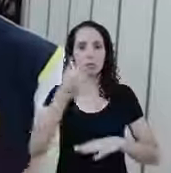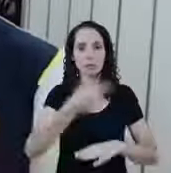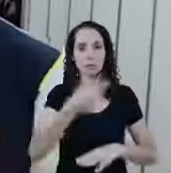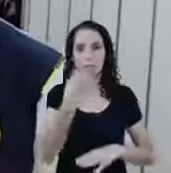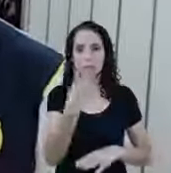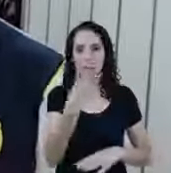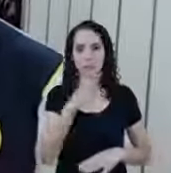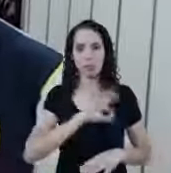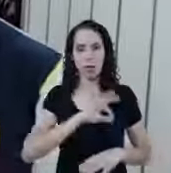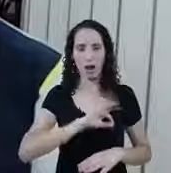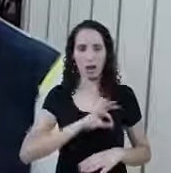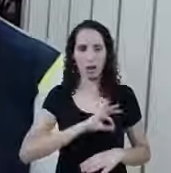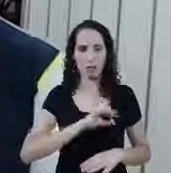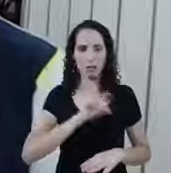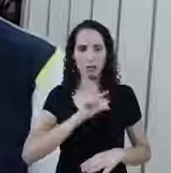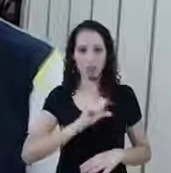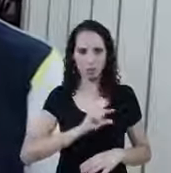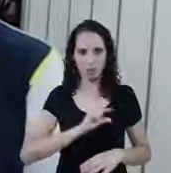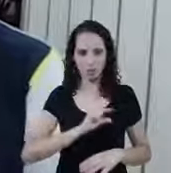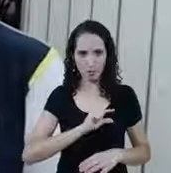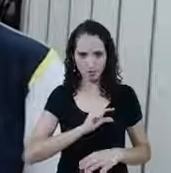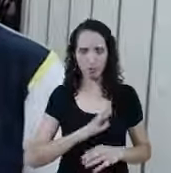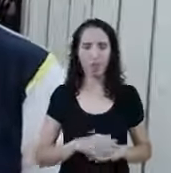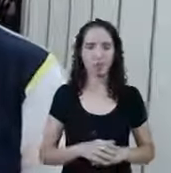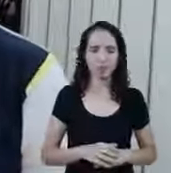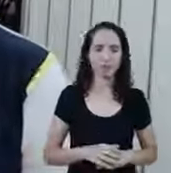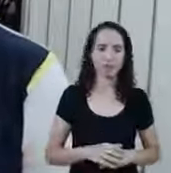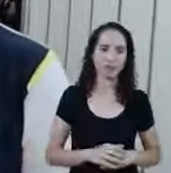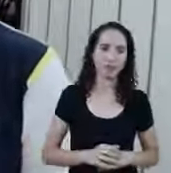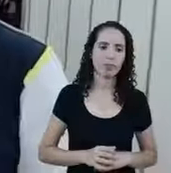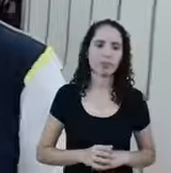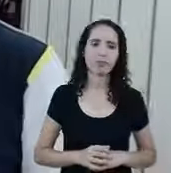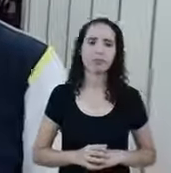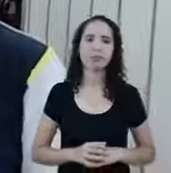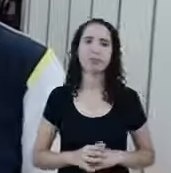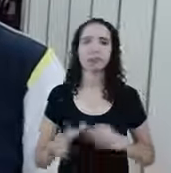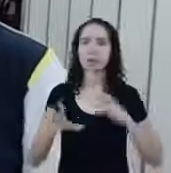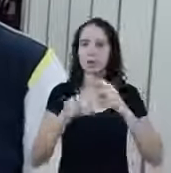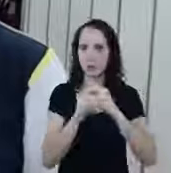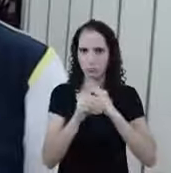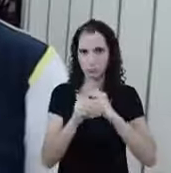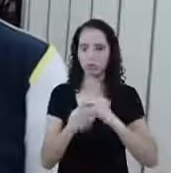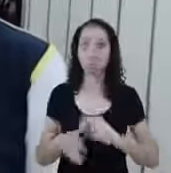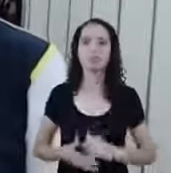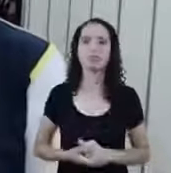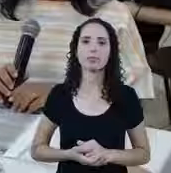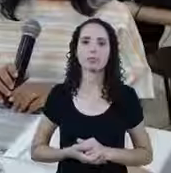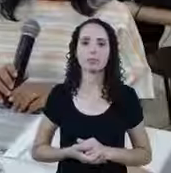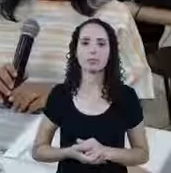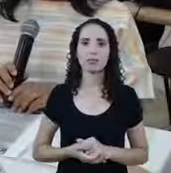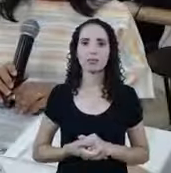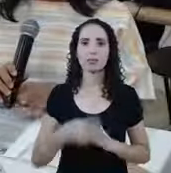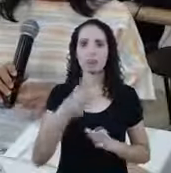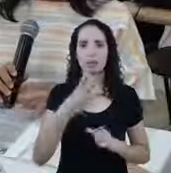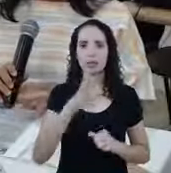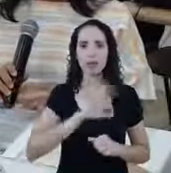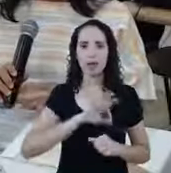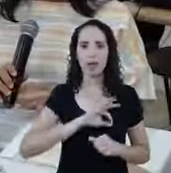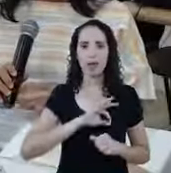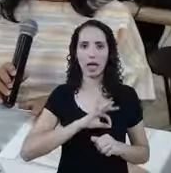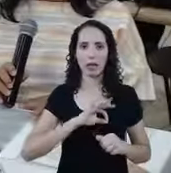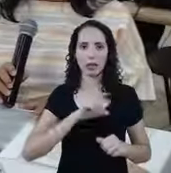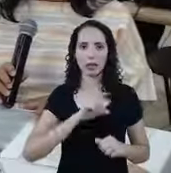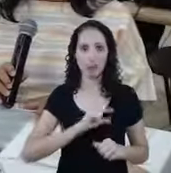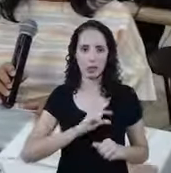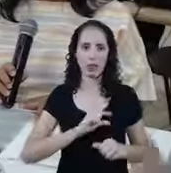a renda familiar Não passe meio salário mínimo É isso mesmo? É isso mesmo O resumo é esse É a renda familiar 3 salários mínimos E a renda